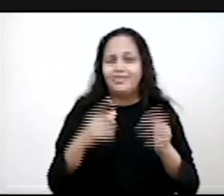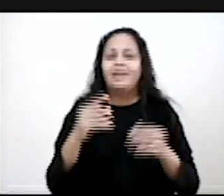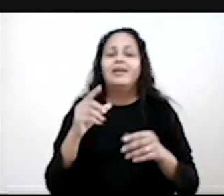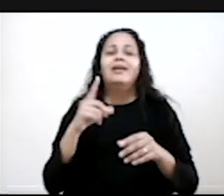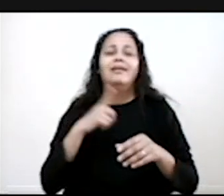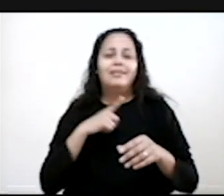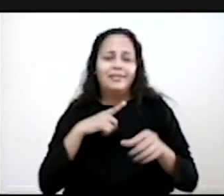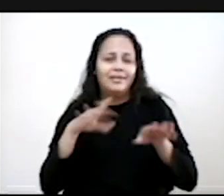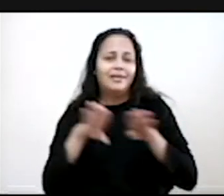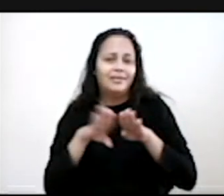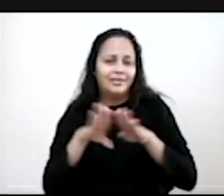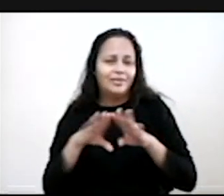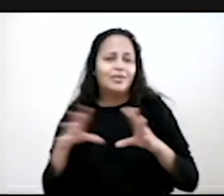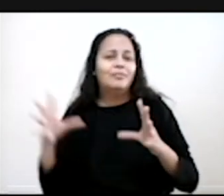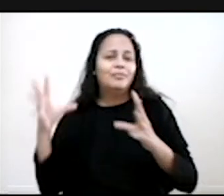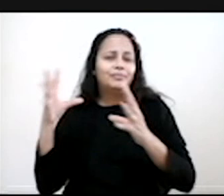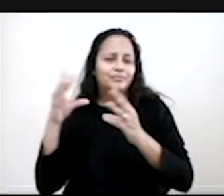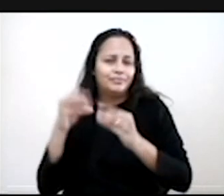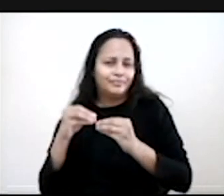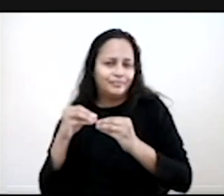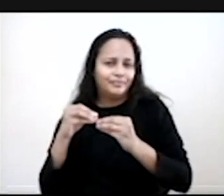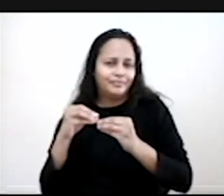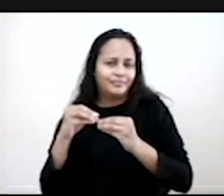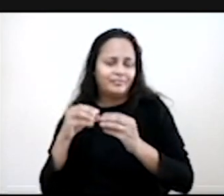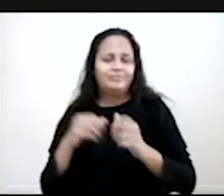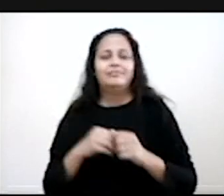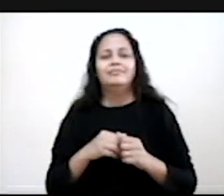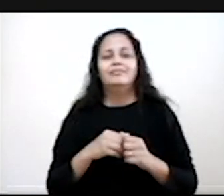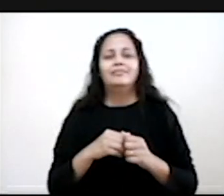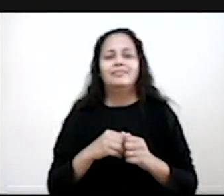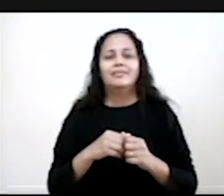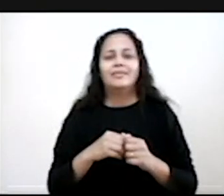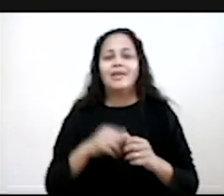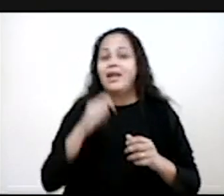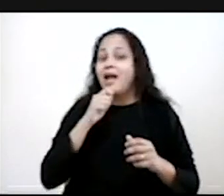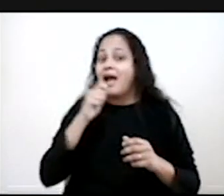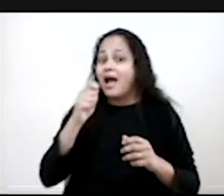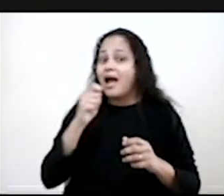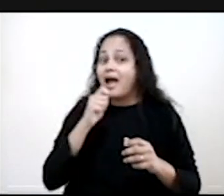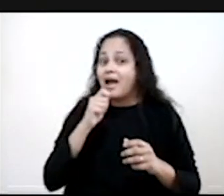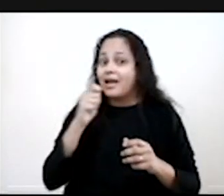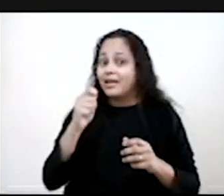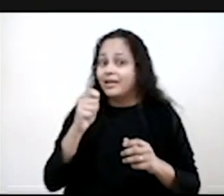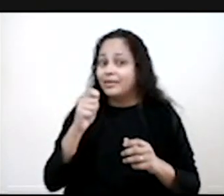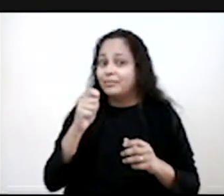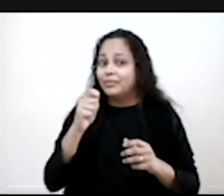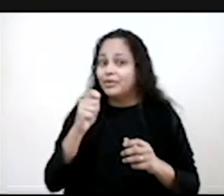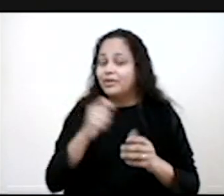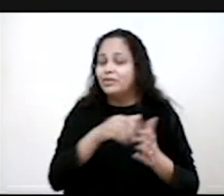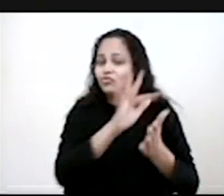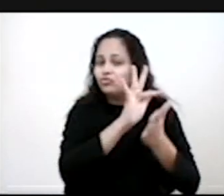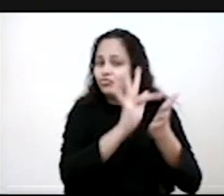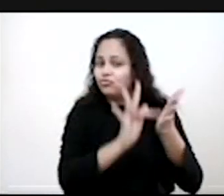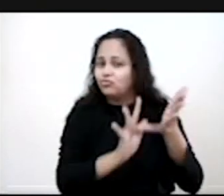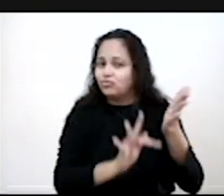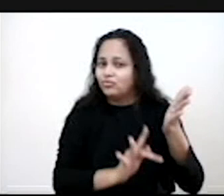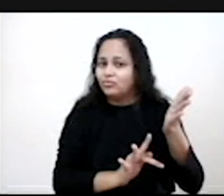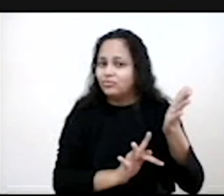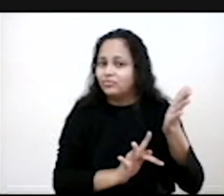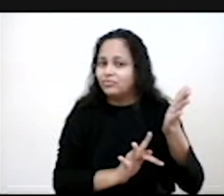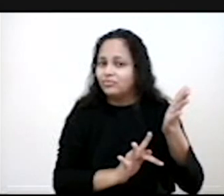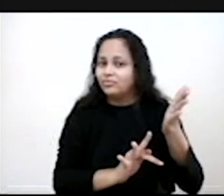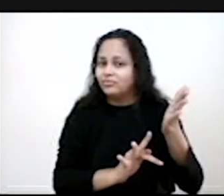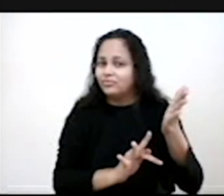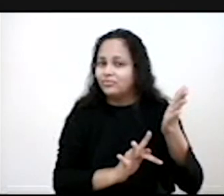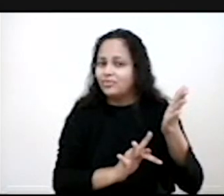resenha, crônica, artigo, entre outros. A reportagem é mais extensa, lembra? Nós diferenciamos a